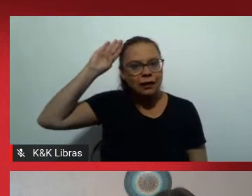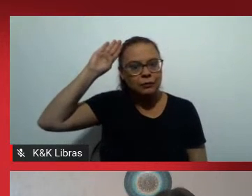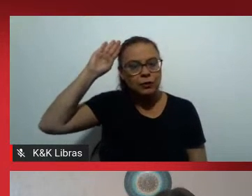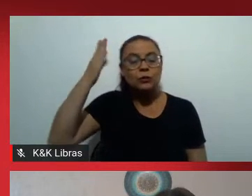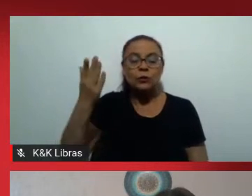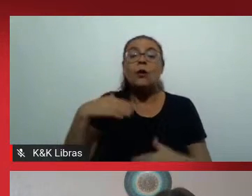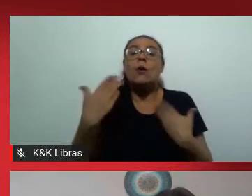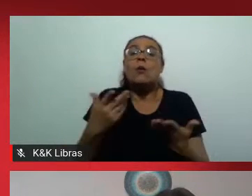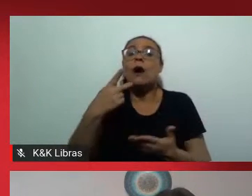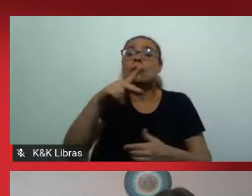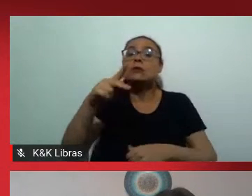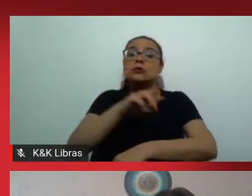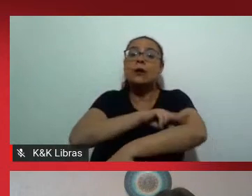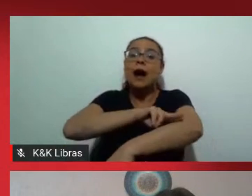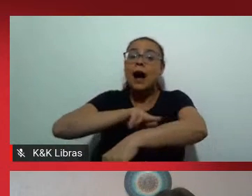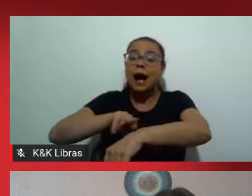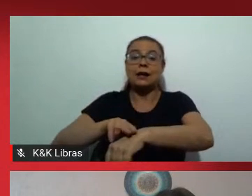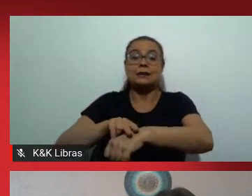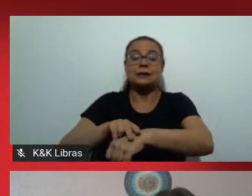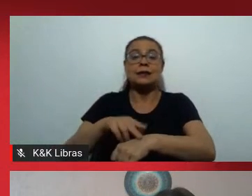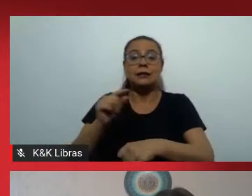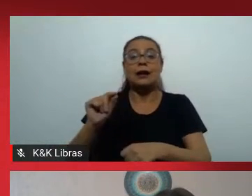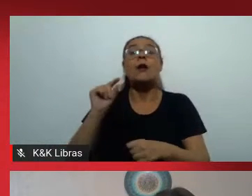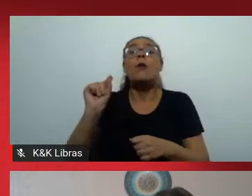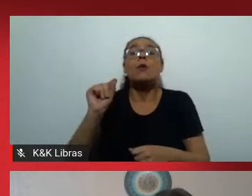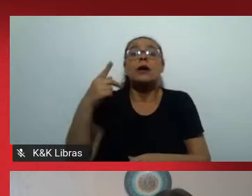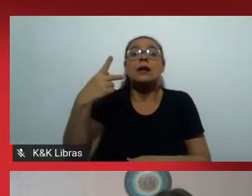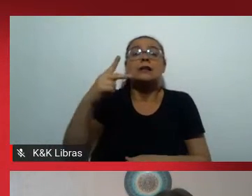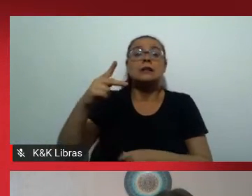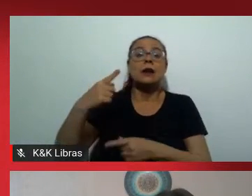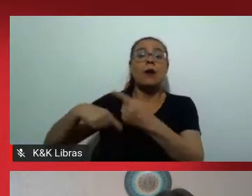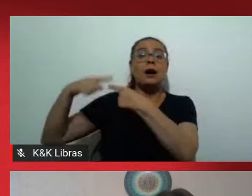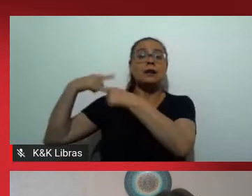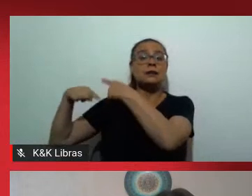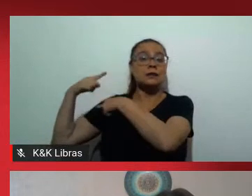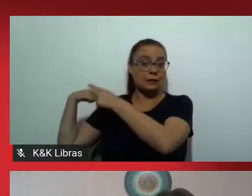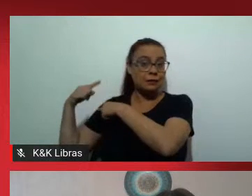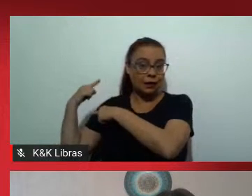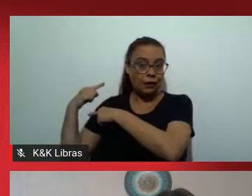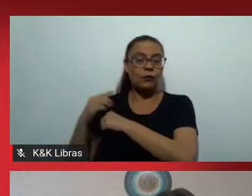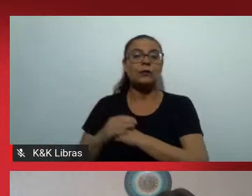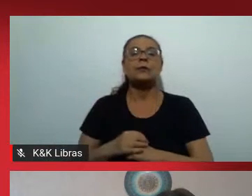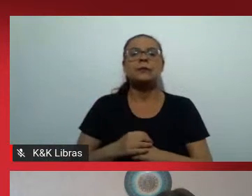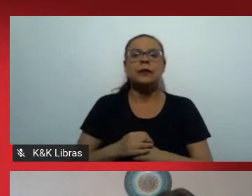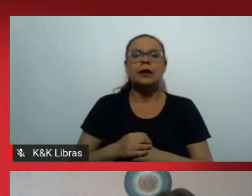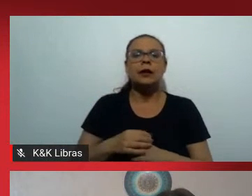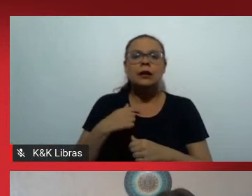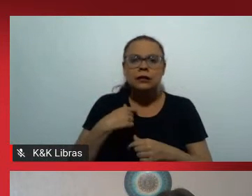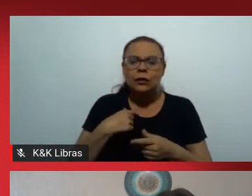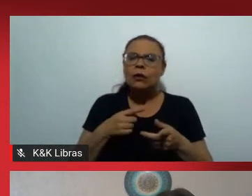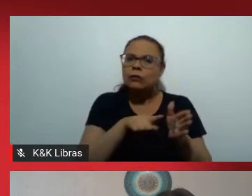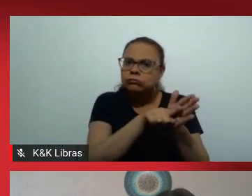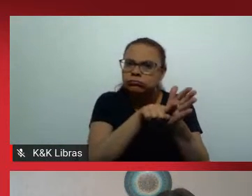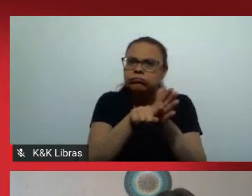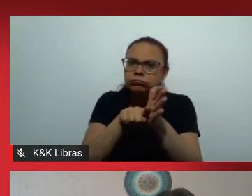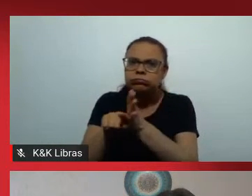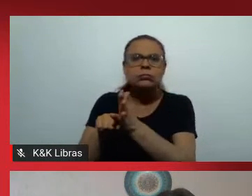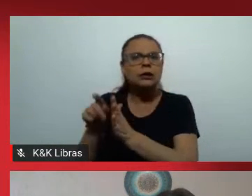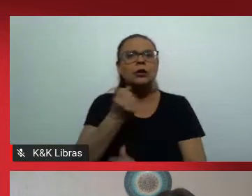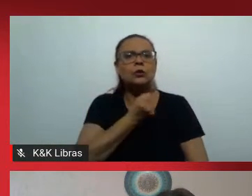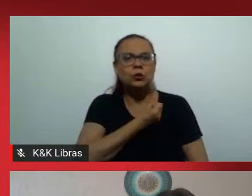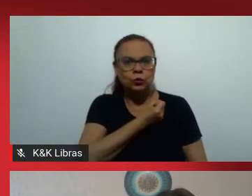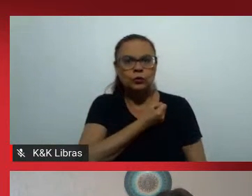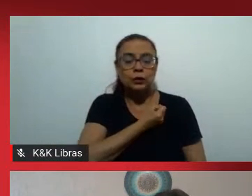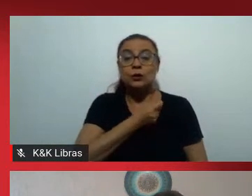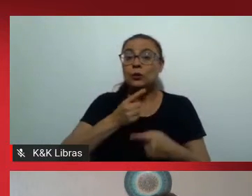na sua base, na sua herança ancestral. Então, quando nós pegamos esses números e analisamos, considerando que a população